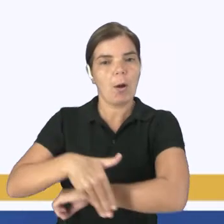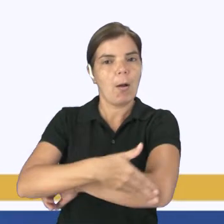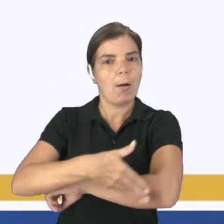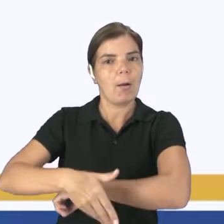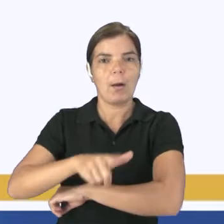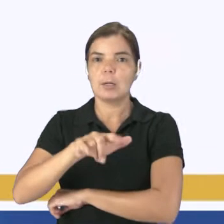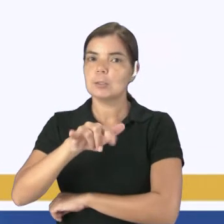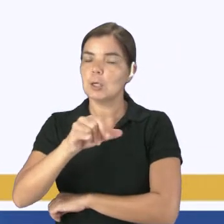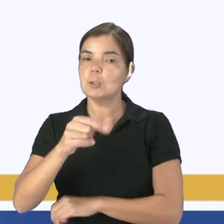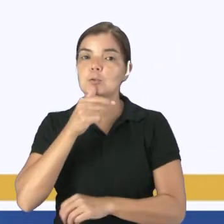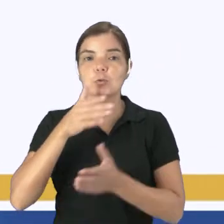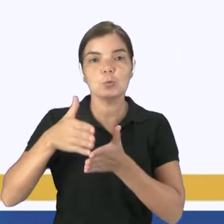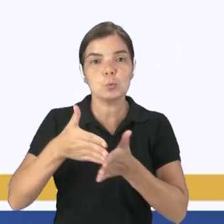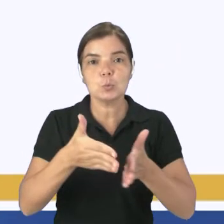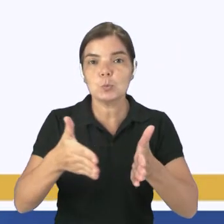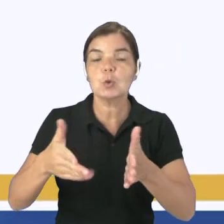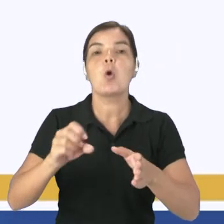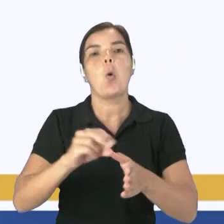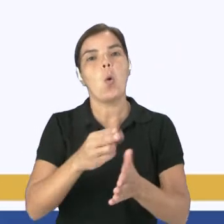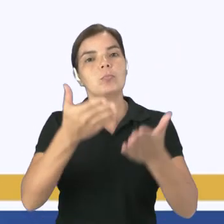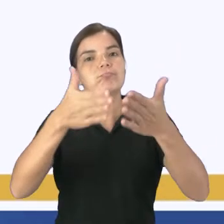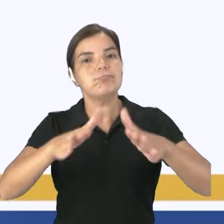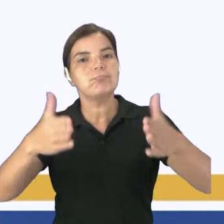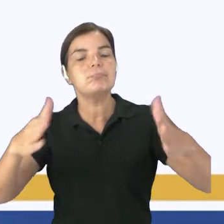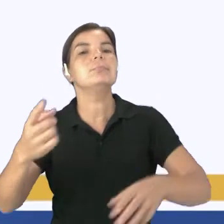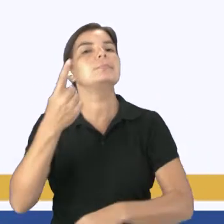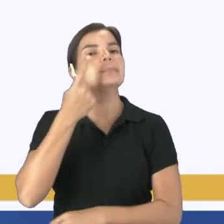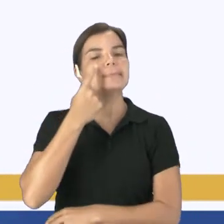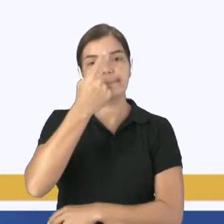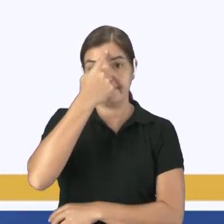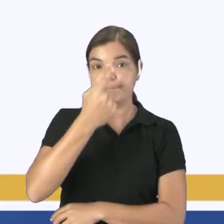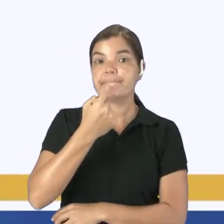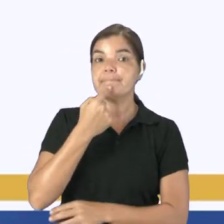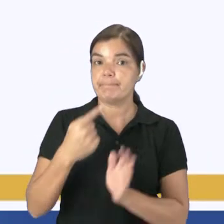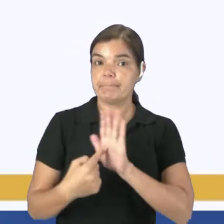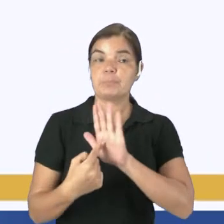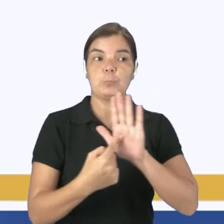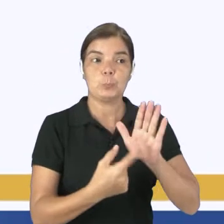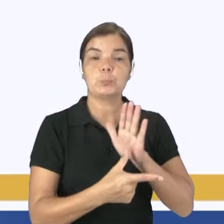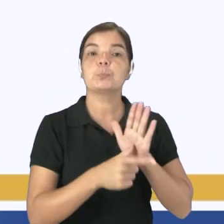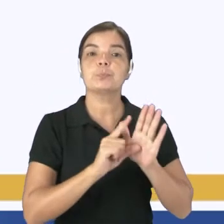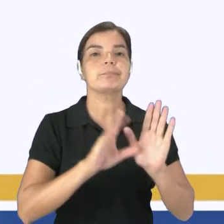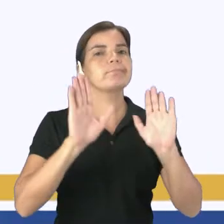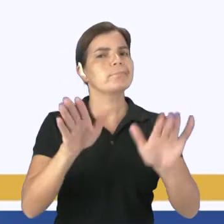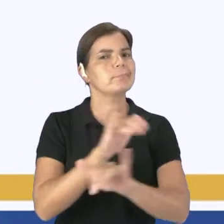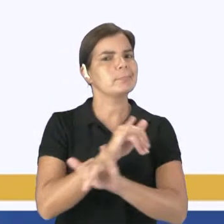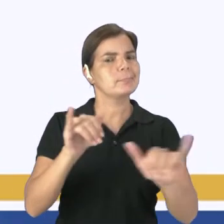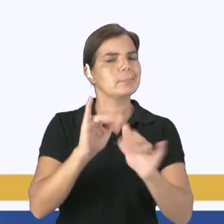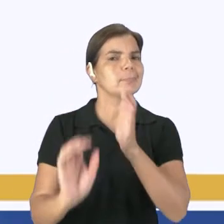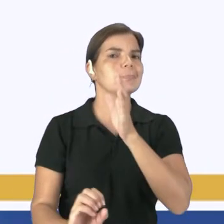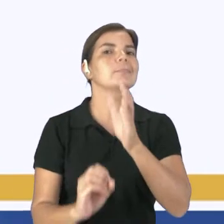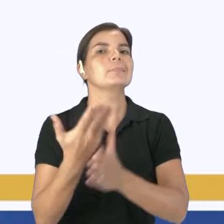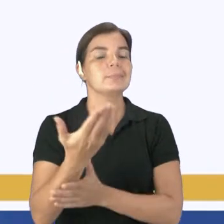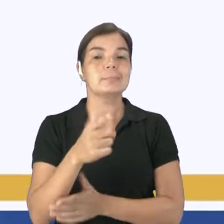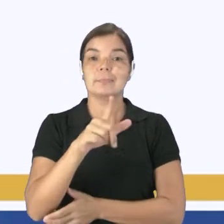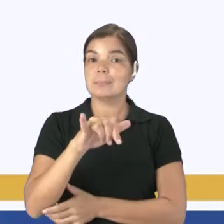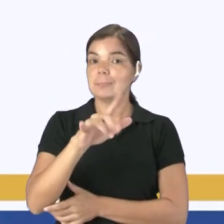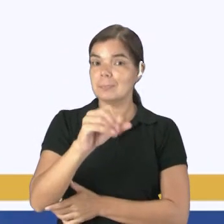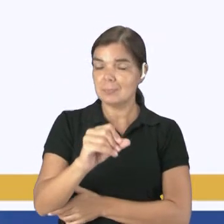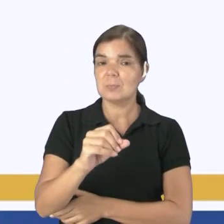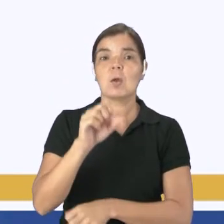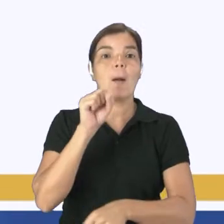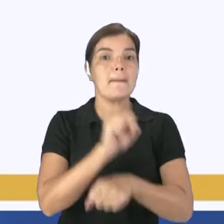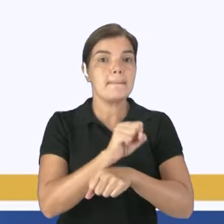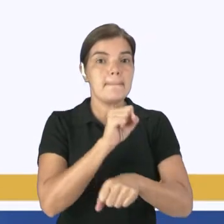rios ou nos mares, porque como a gente viu nas imagens anteriores de notícias que já aconteceram, né? Esse lixo, ele vai ficar preso em algum